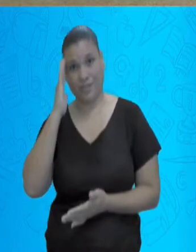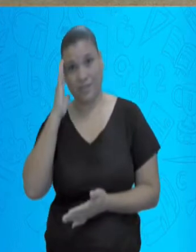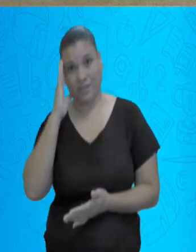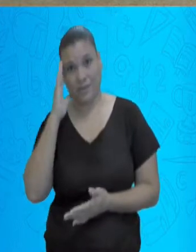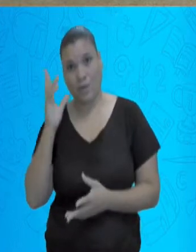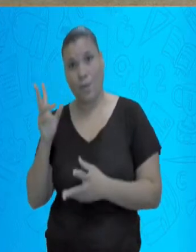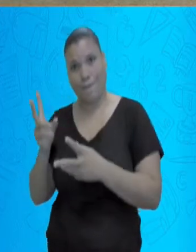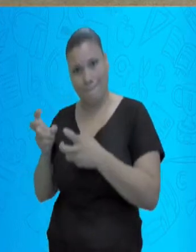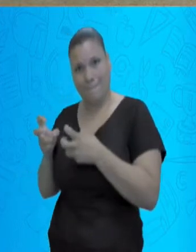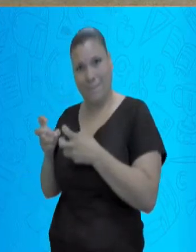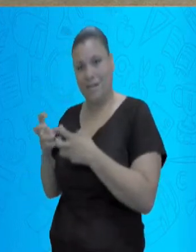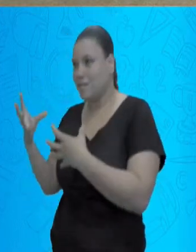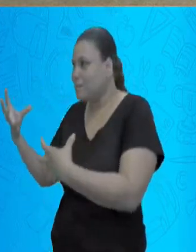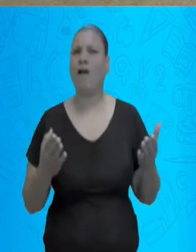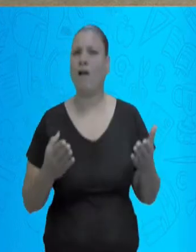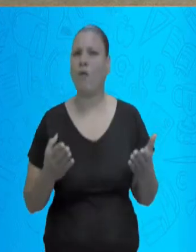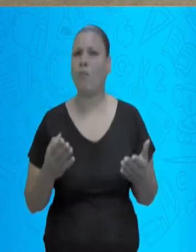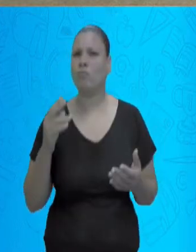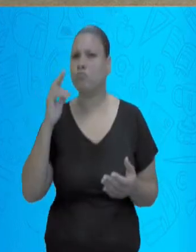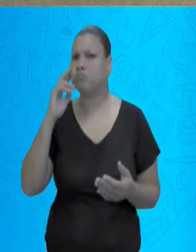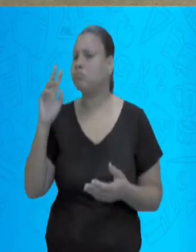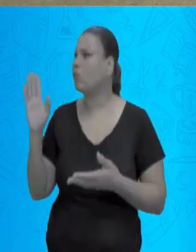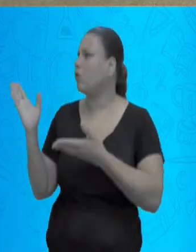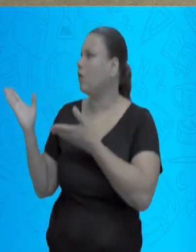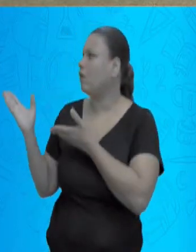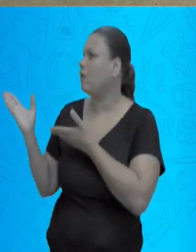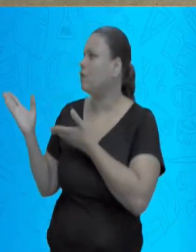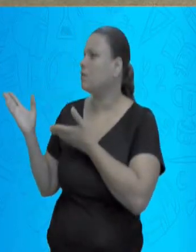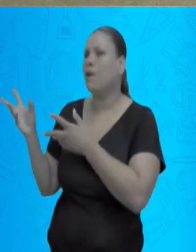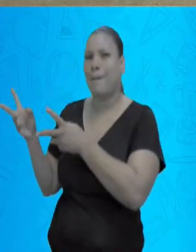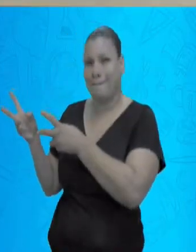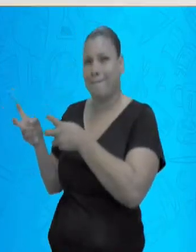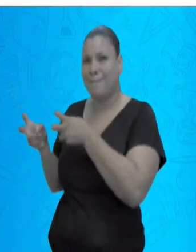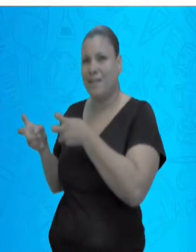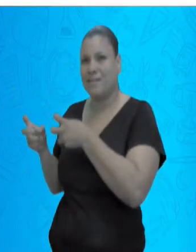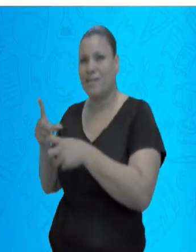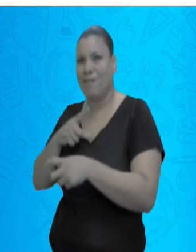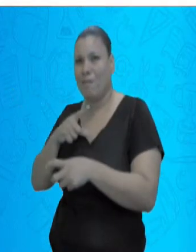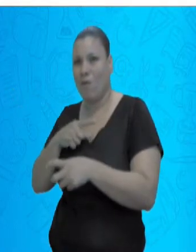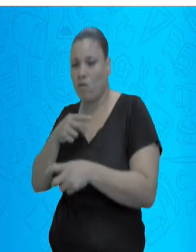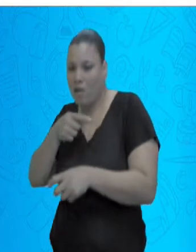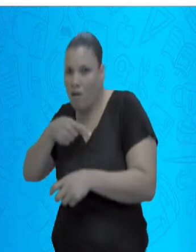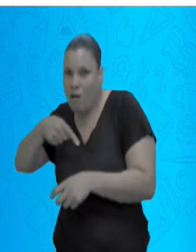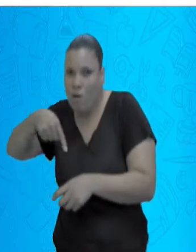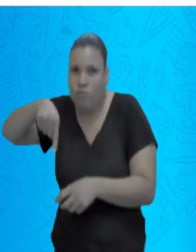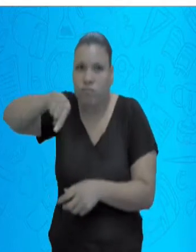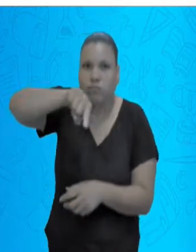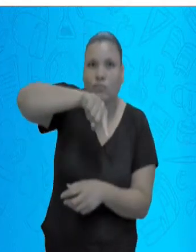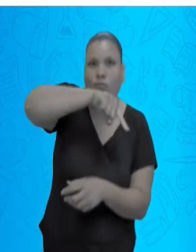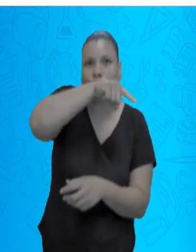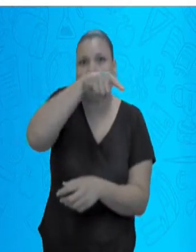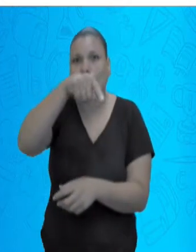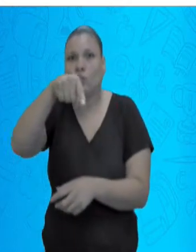certa tristeza e depressão. Já aqui, além das linhas retas, nós temos as curvas, né? Que torna